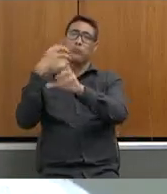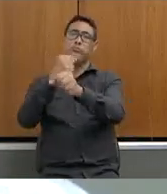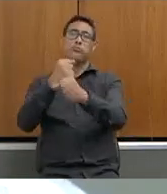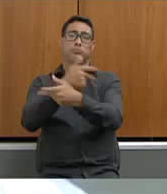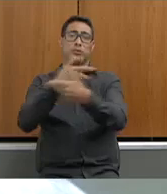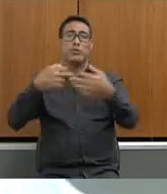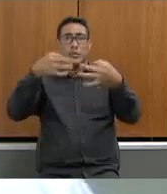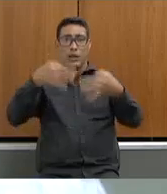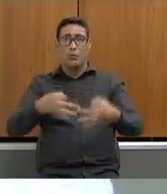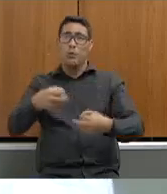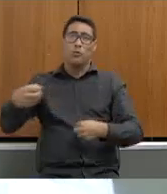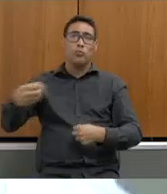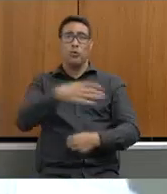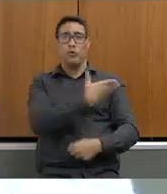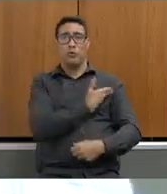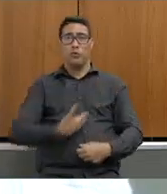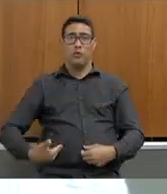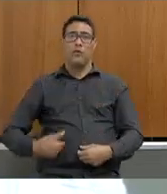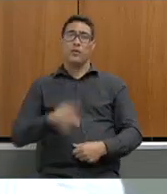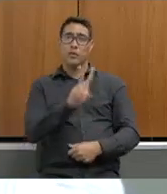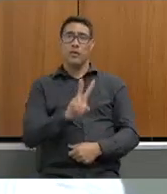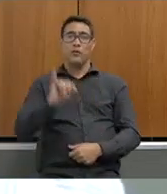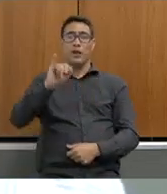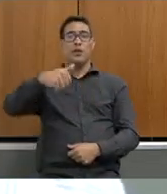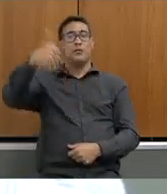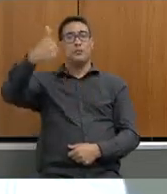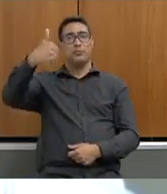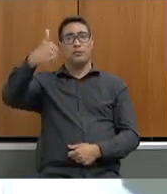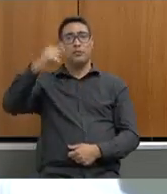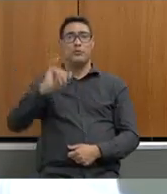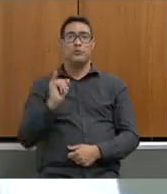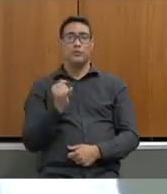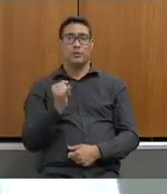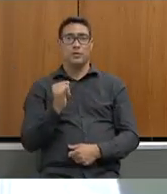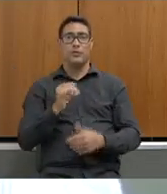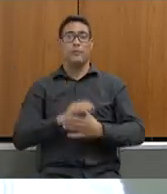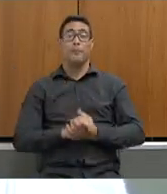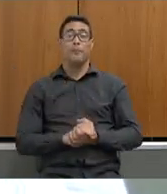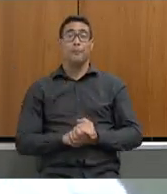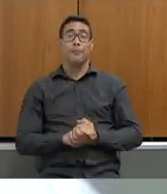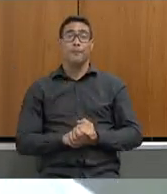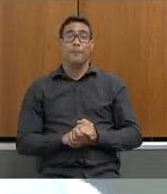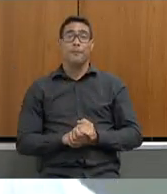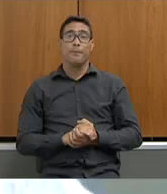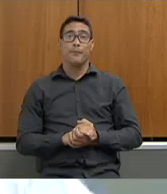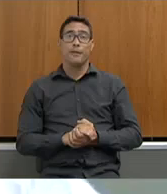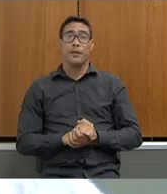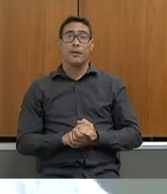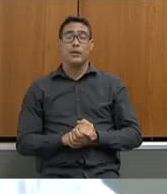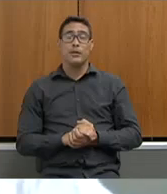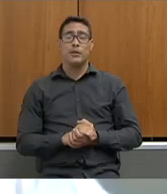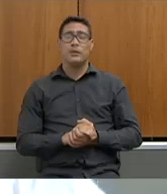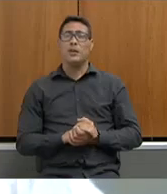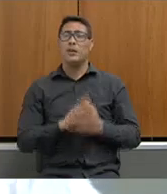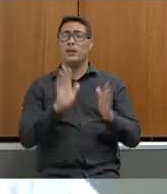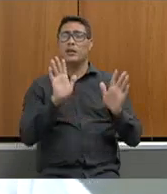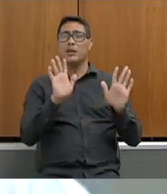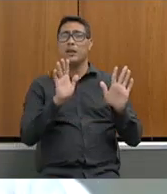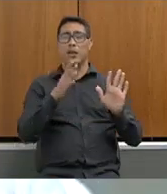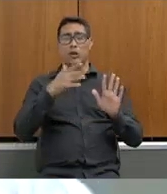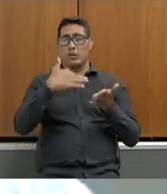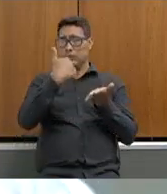do novo governo que toma posse no dia primeiro presidenta eu teve um final da fala do